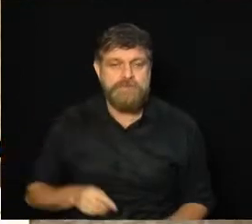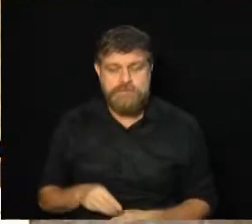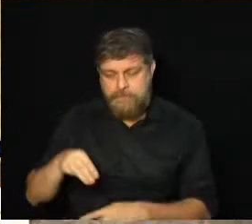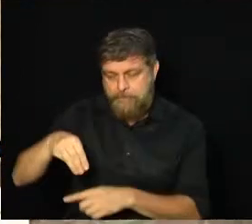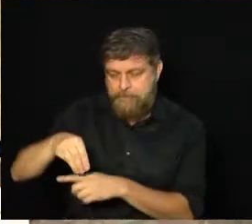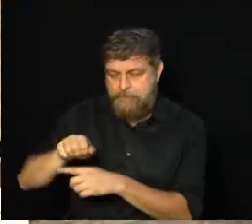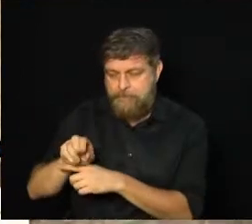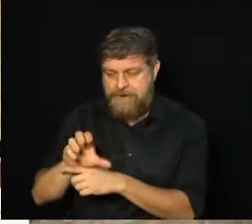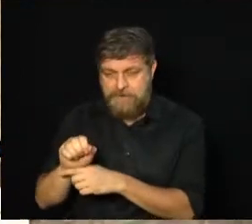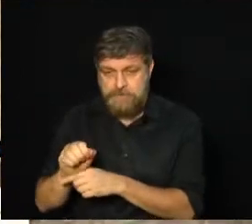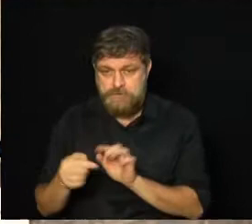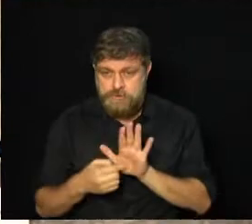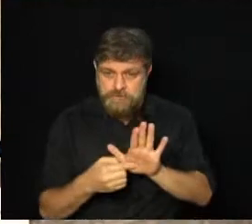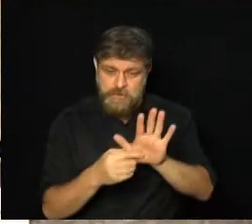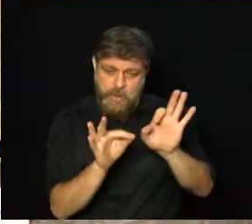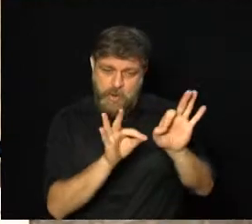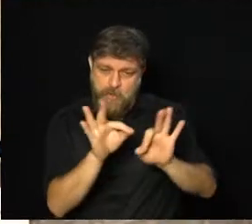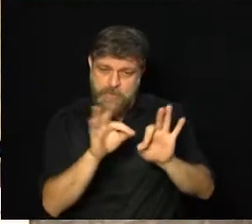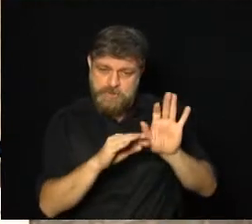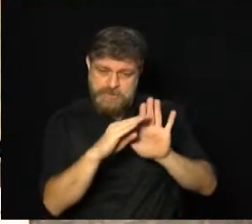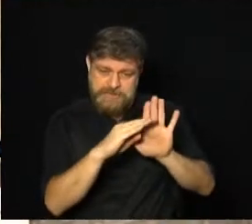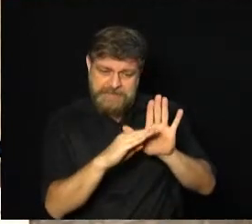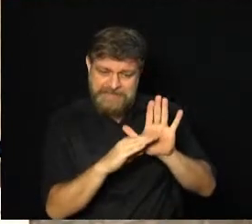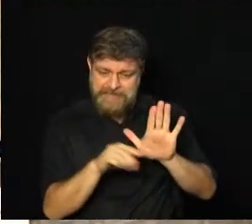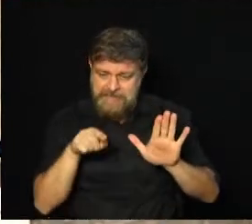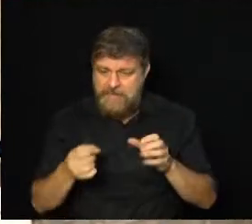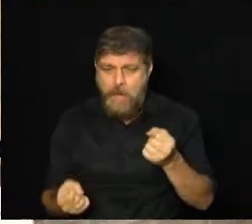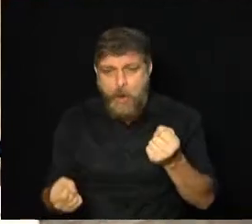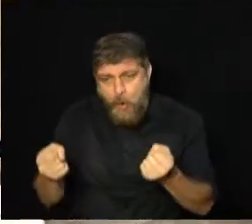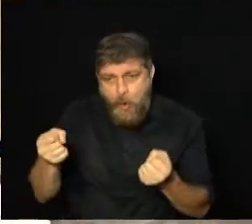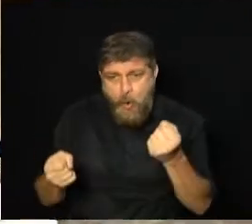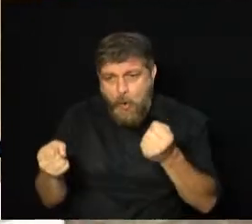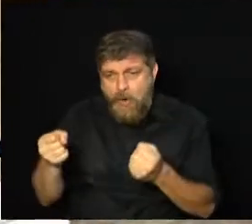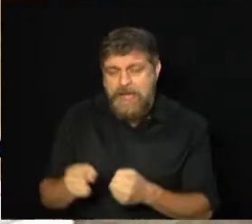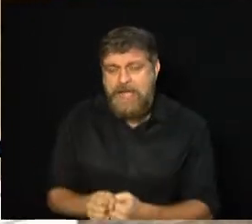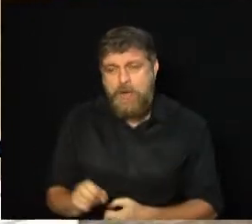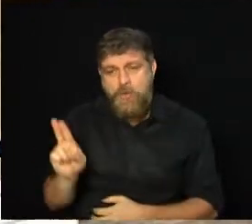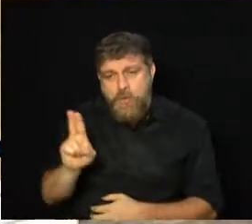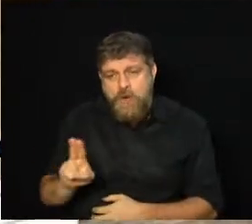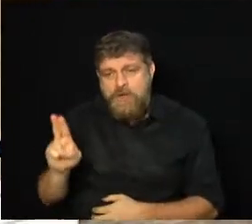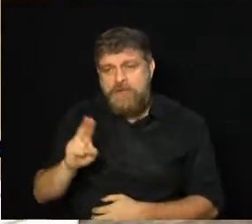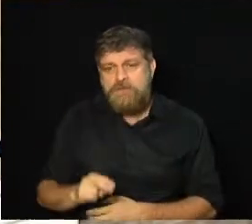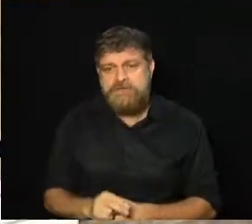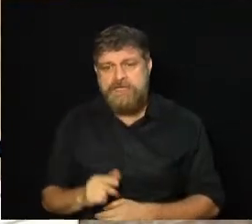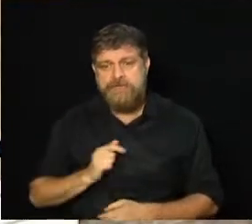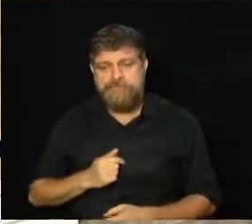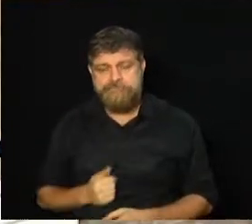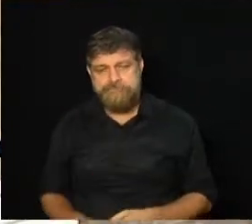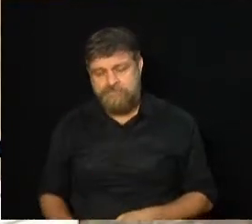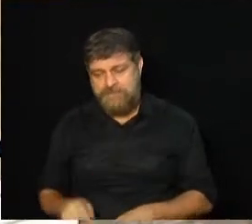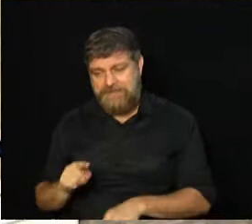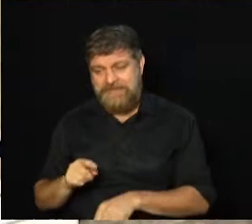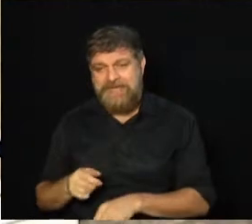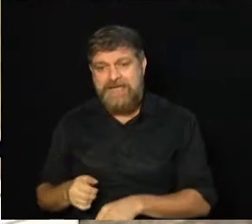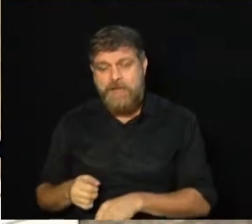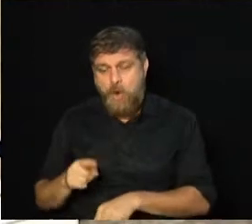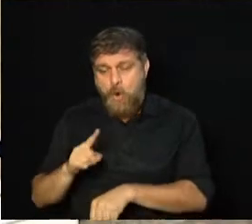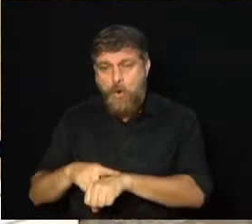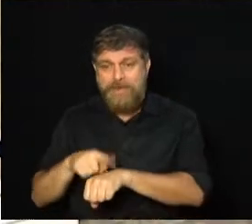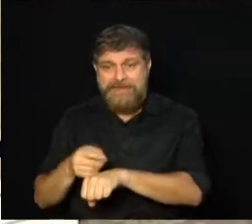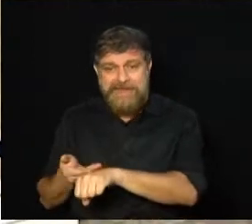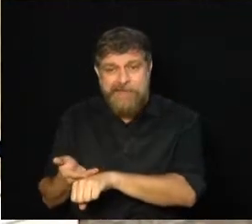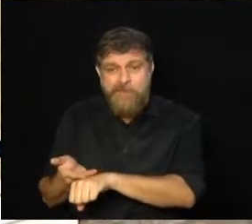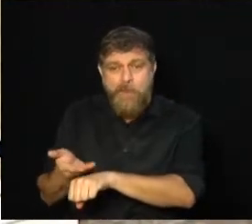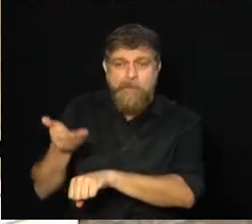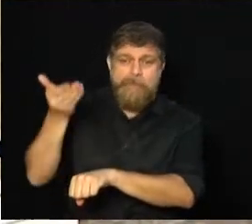que falava da idade útil do veículo, transportando ele, aumentando um pouco mais a idade útil